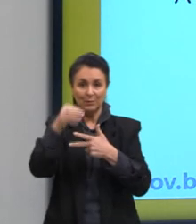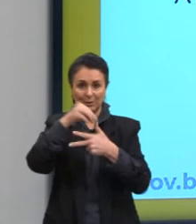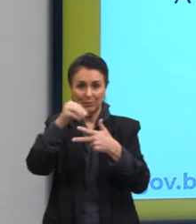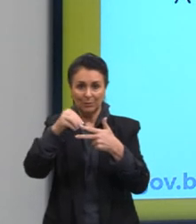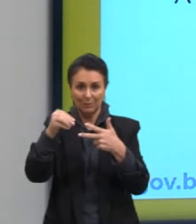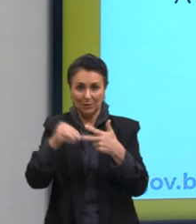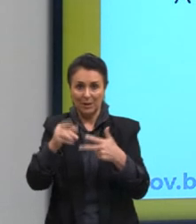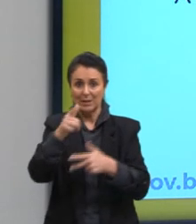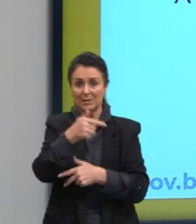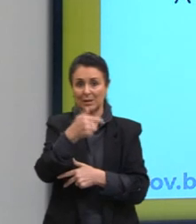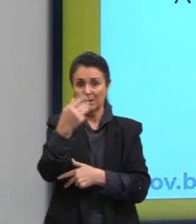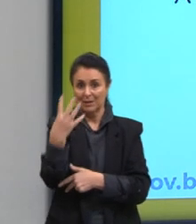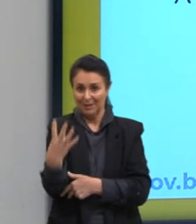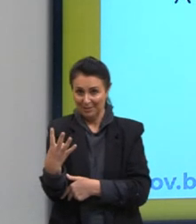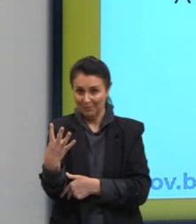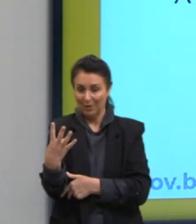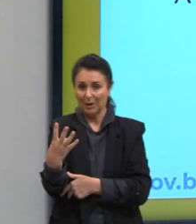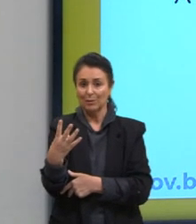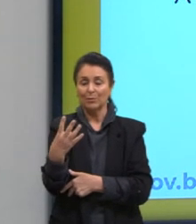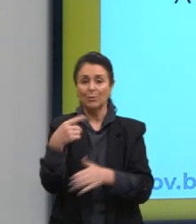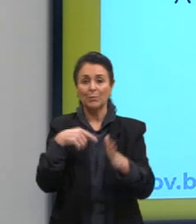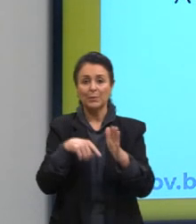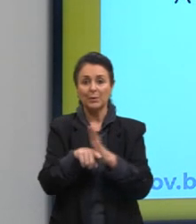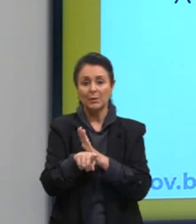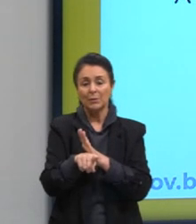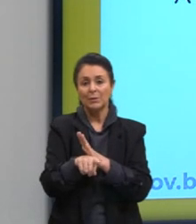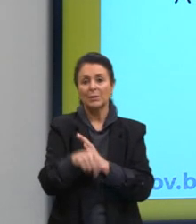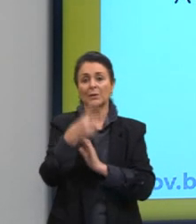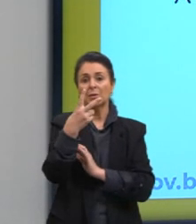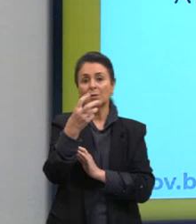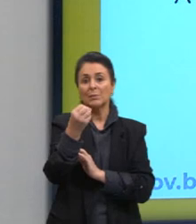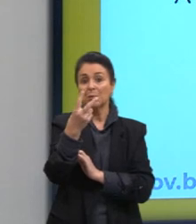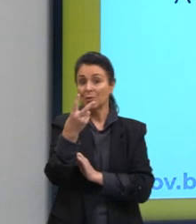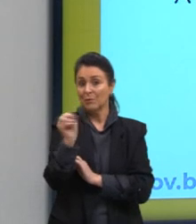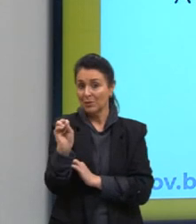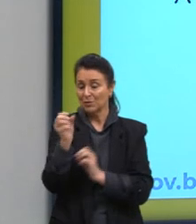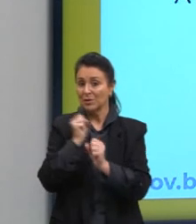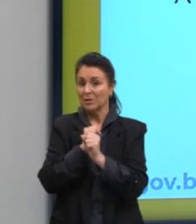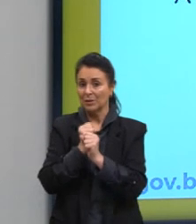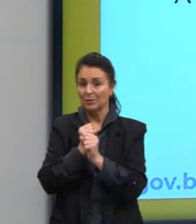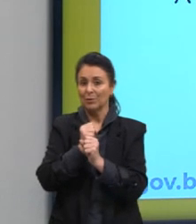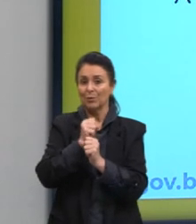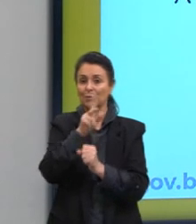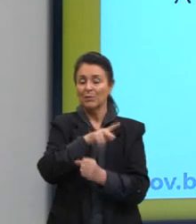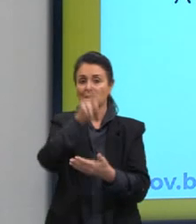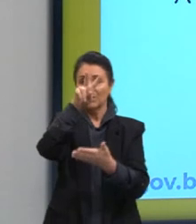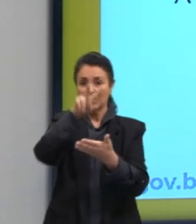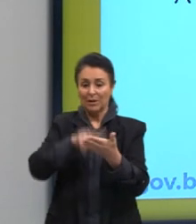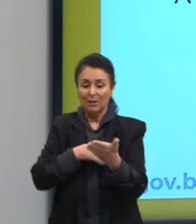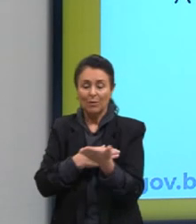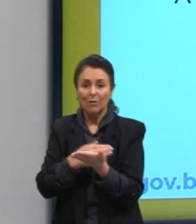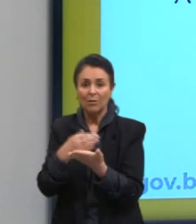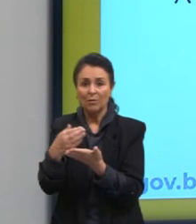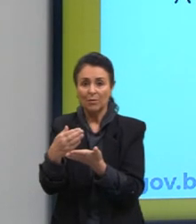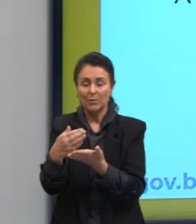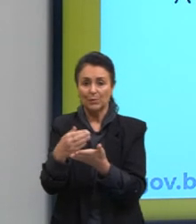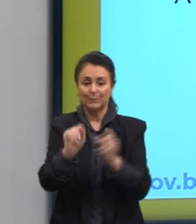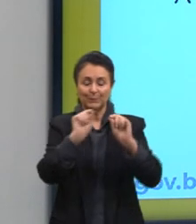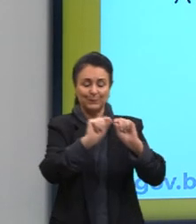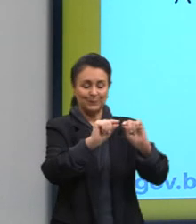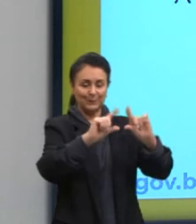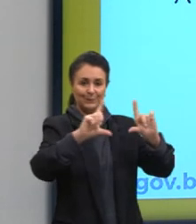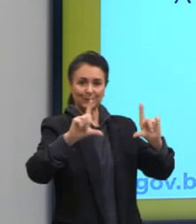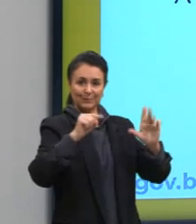questão 74 do Enem PPL 2020. Vou ler para vocês, então, começando pelo enunciado.